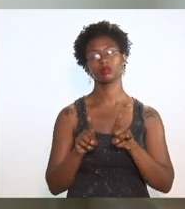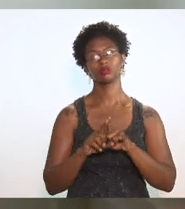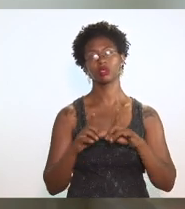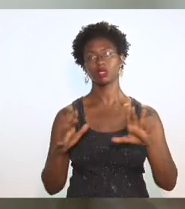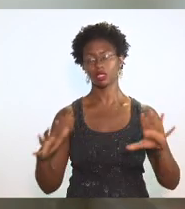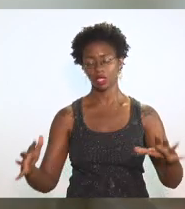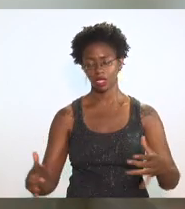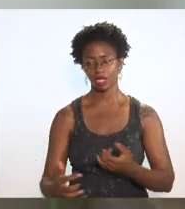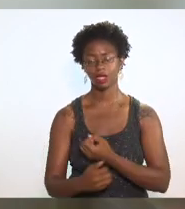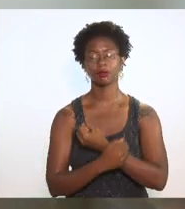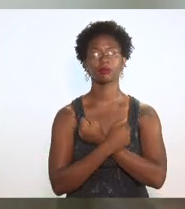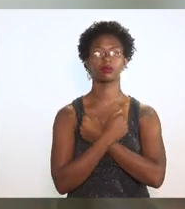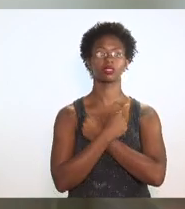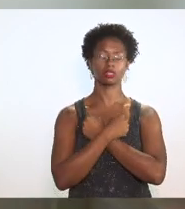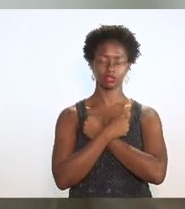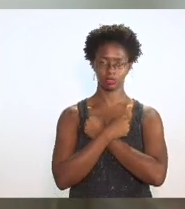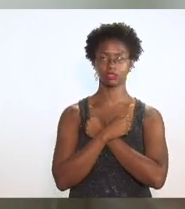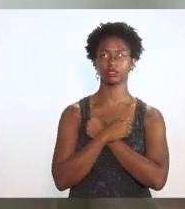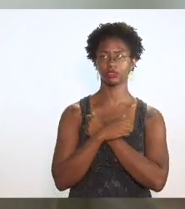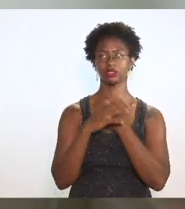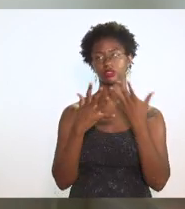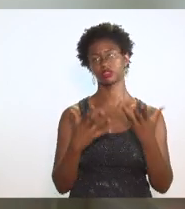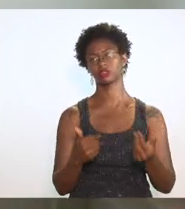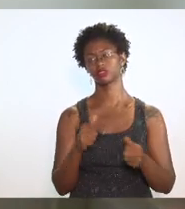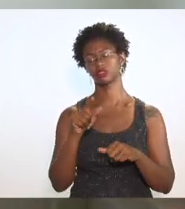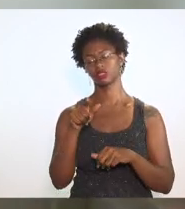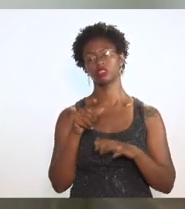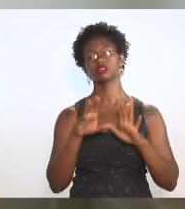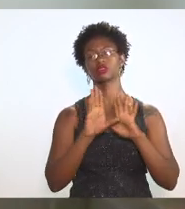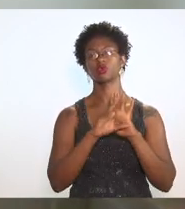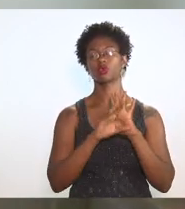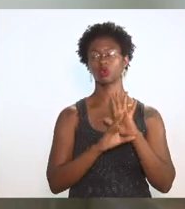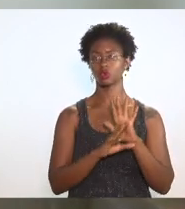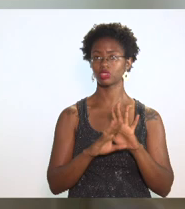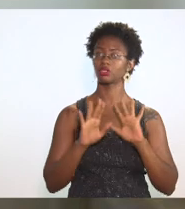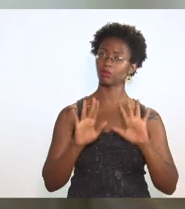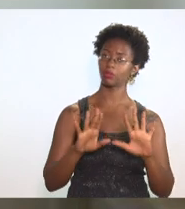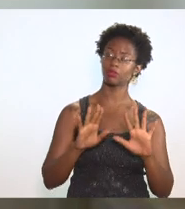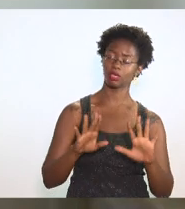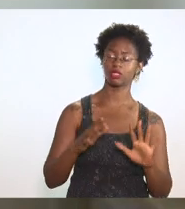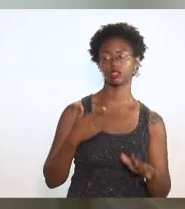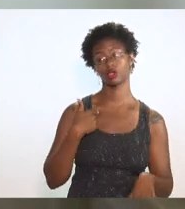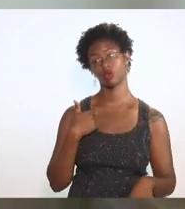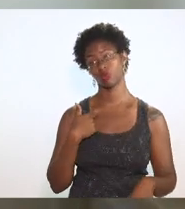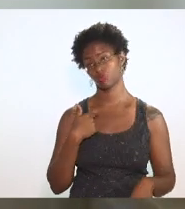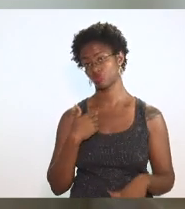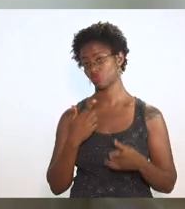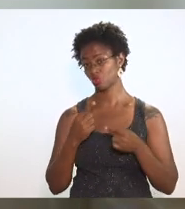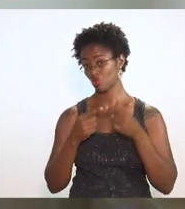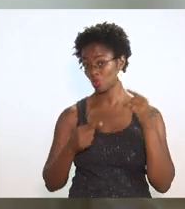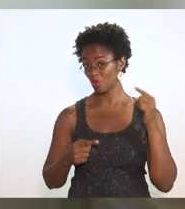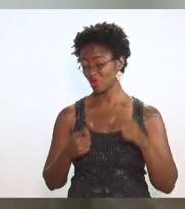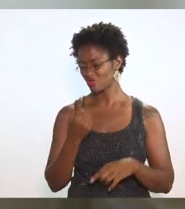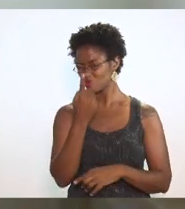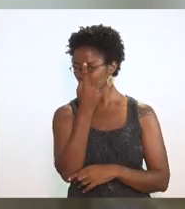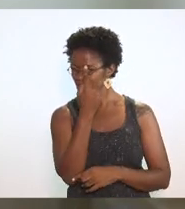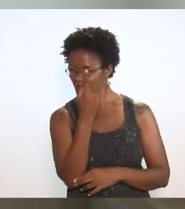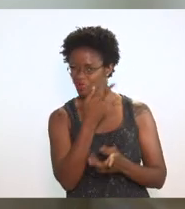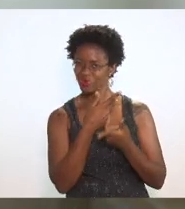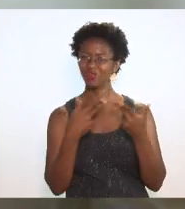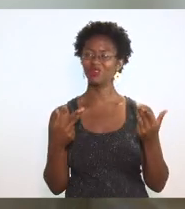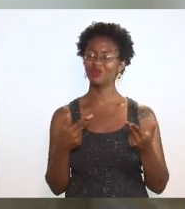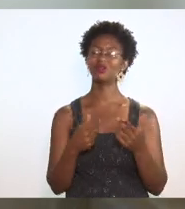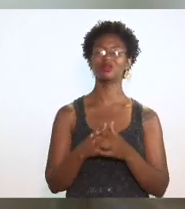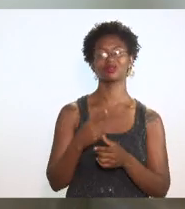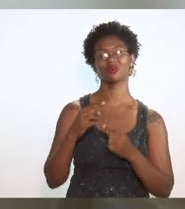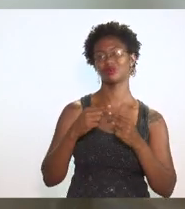esse conceito. A única divergência que eu tenho com a doutora Priscila Sacalem